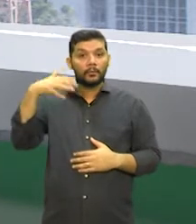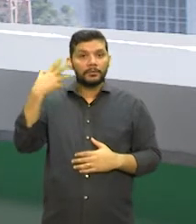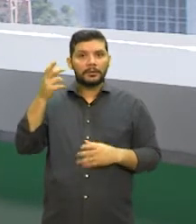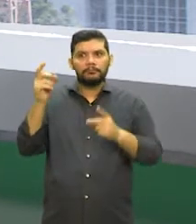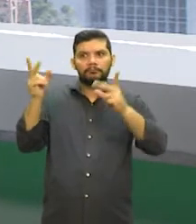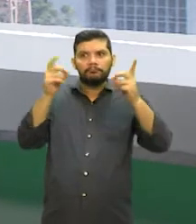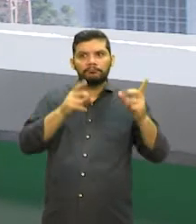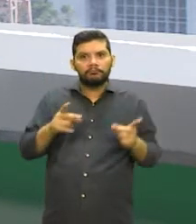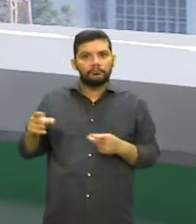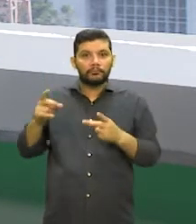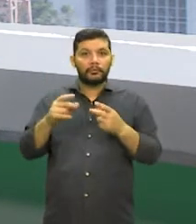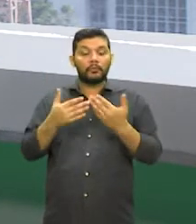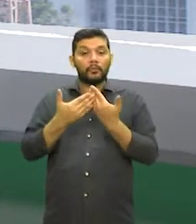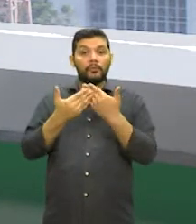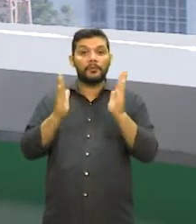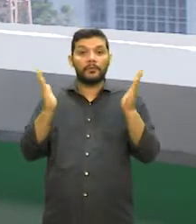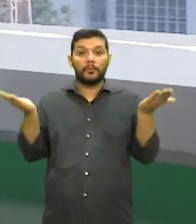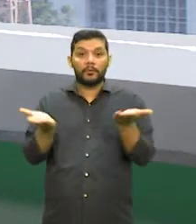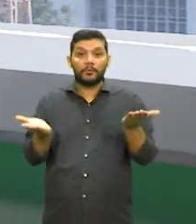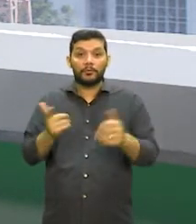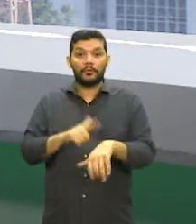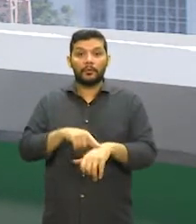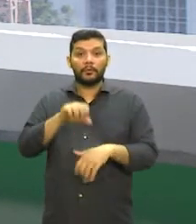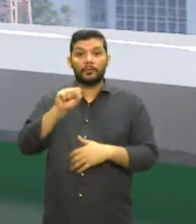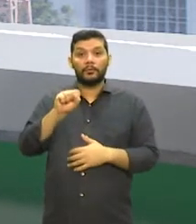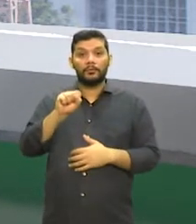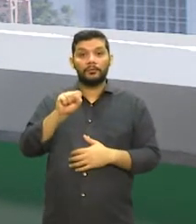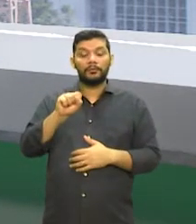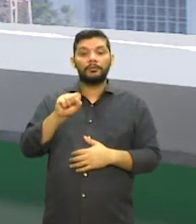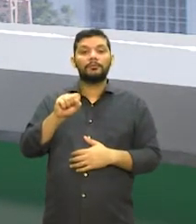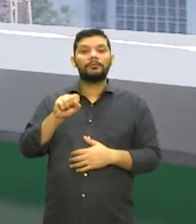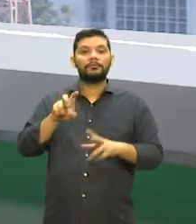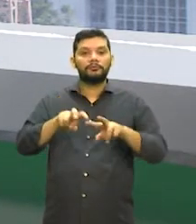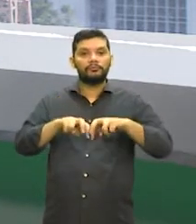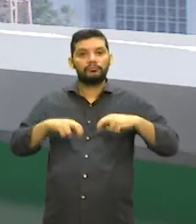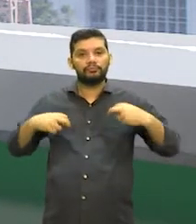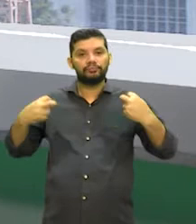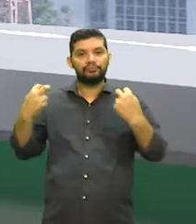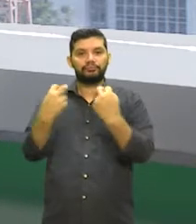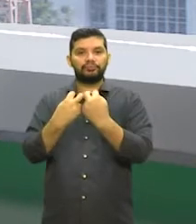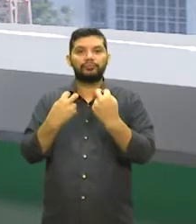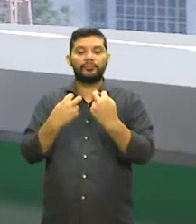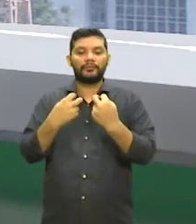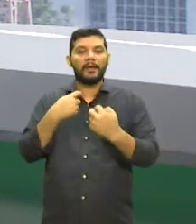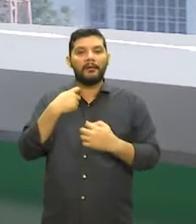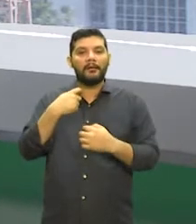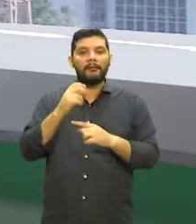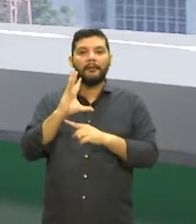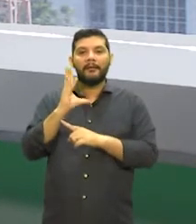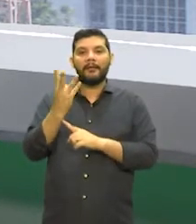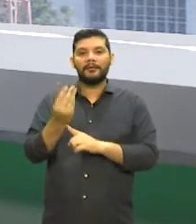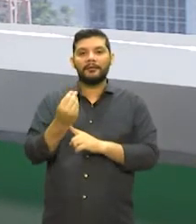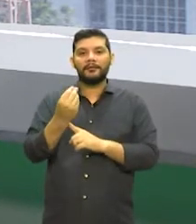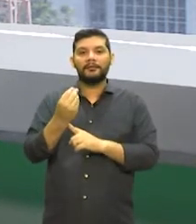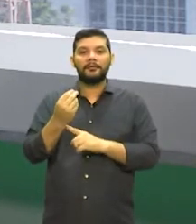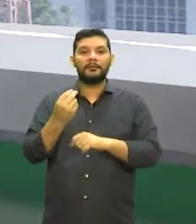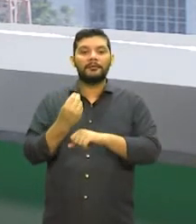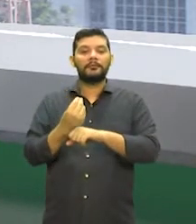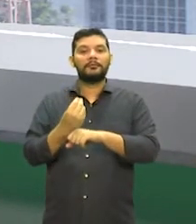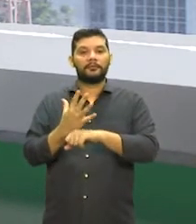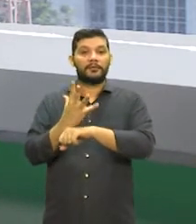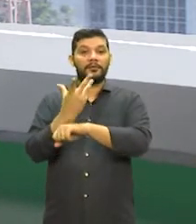que abre hoje, às 8 da noite, as mesas redondas das residências artísticas do Festival Jazz e Blues